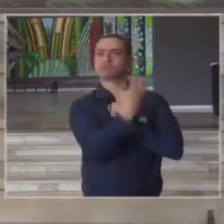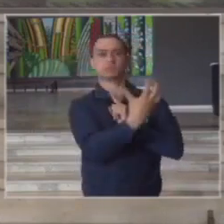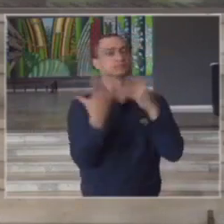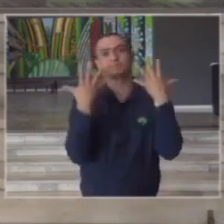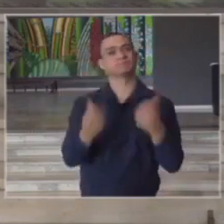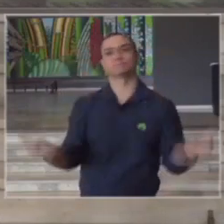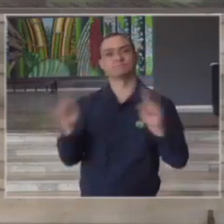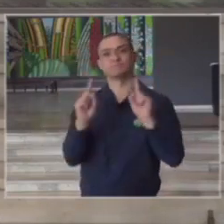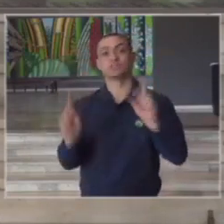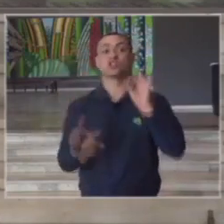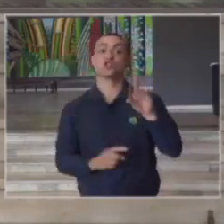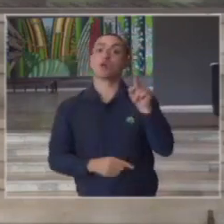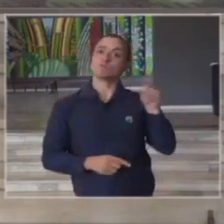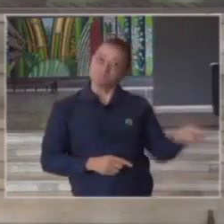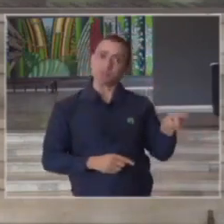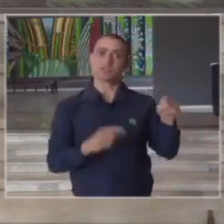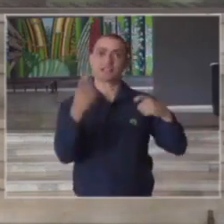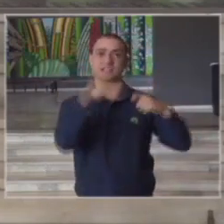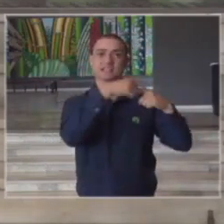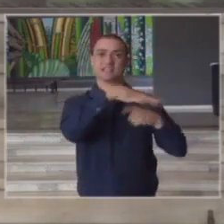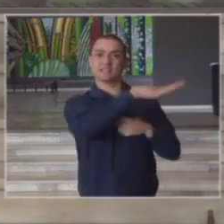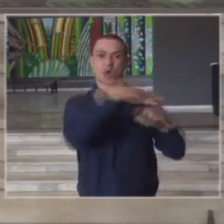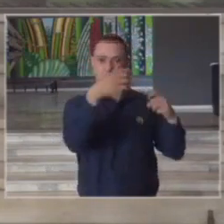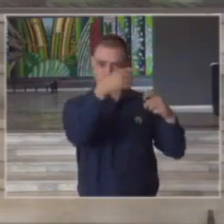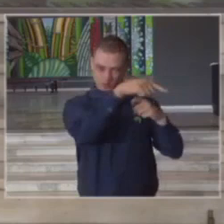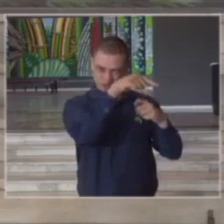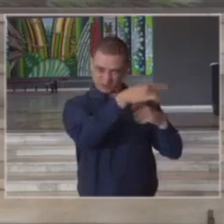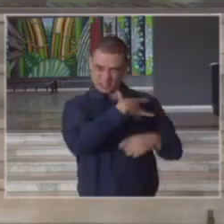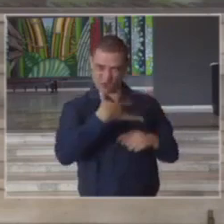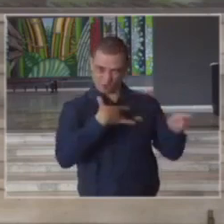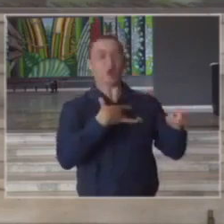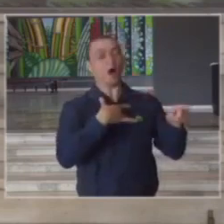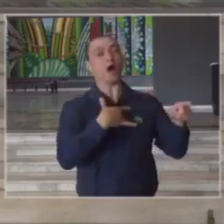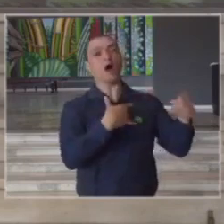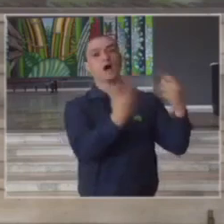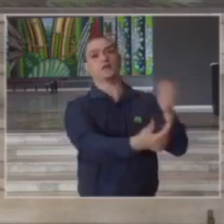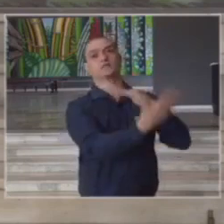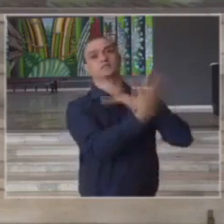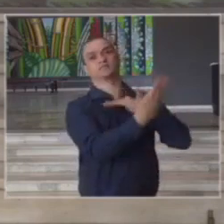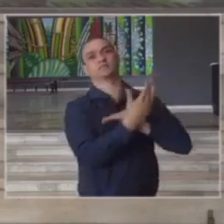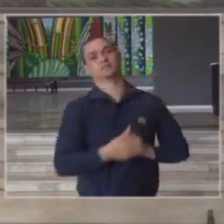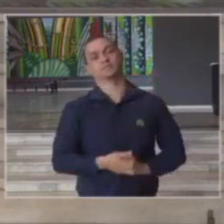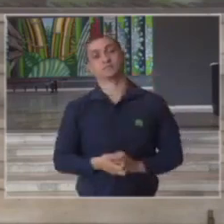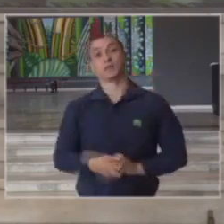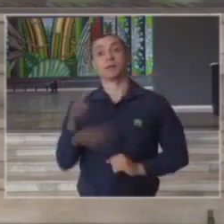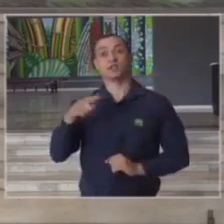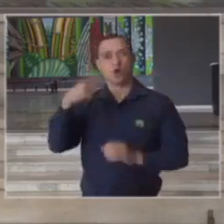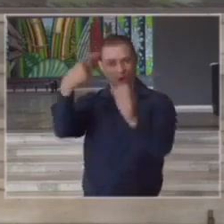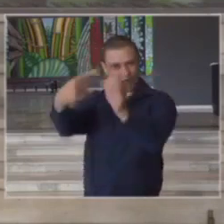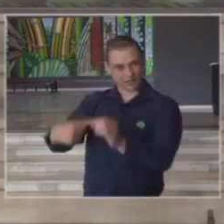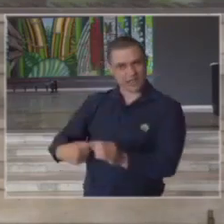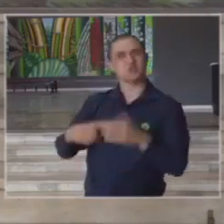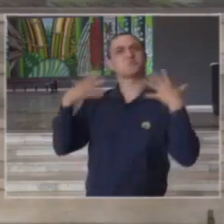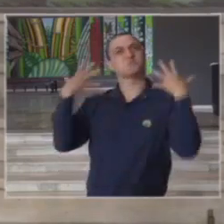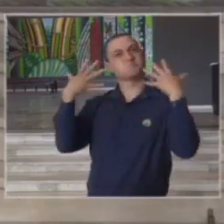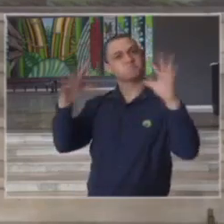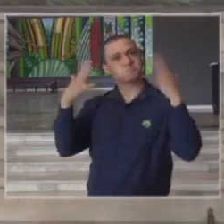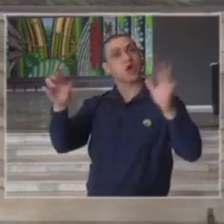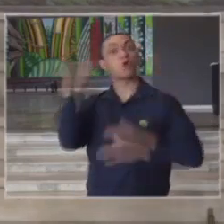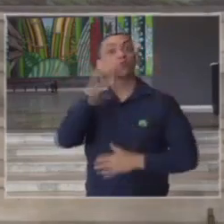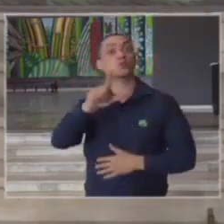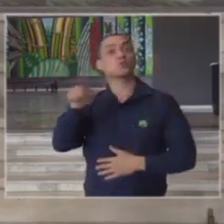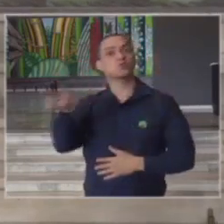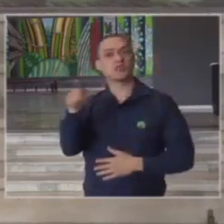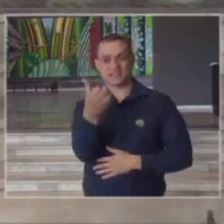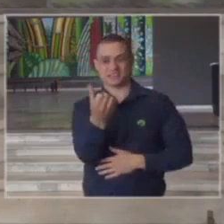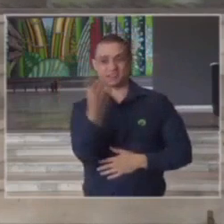fora da saúde e da medicina mas quero cumprimentar as cidades que vou elencar aqui que alcançaram